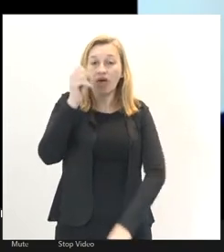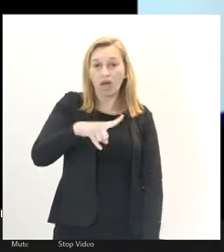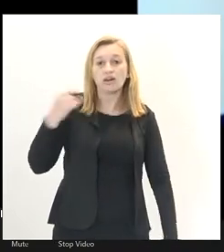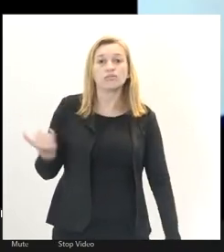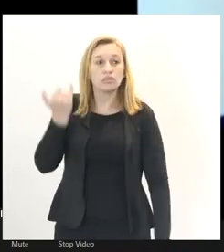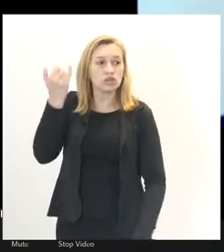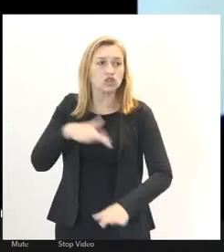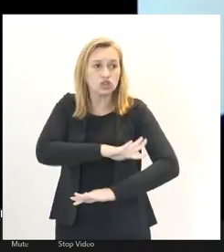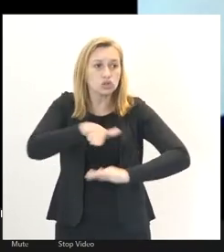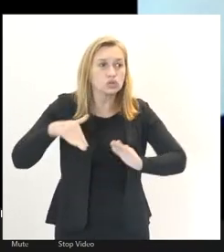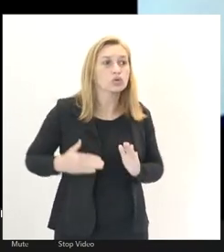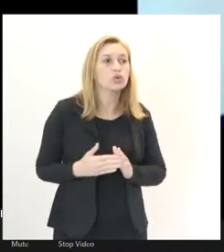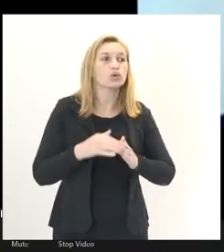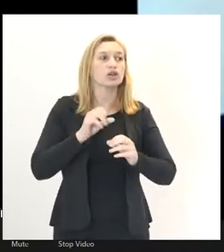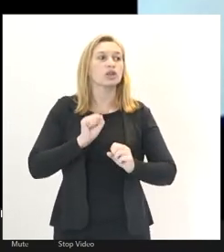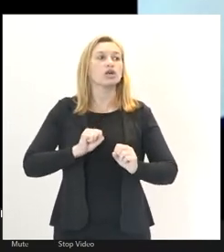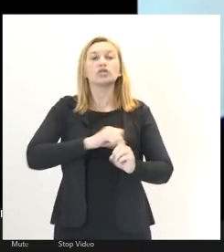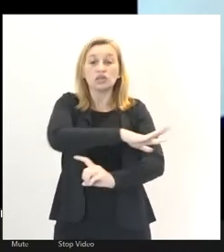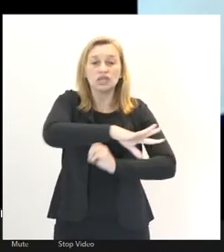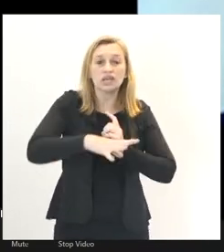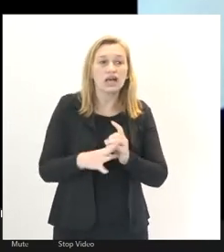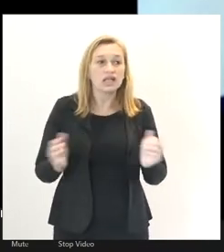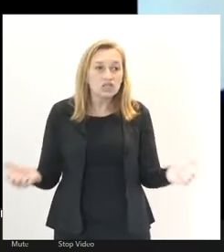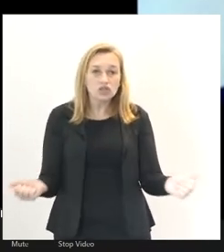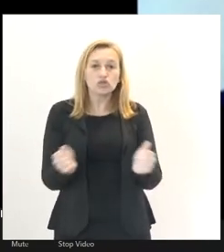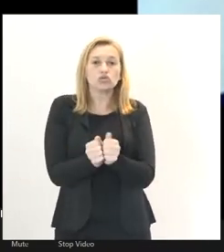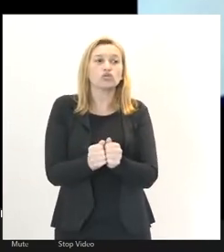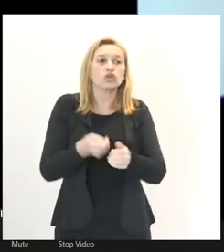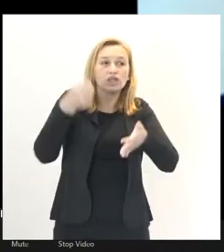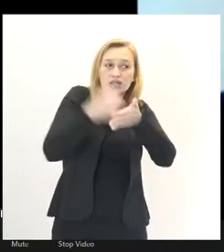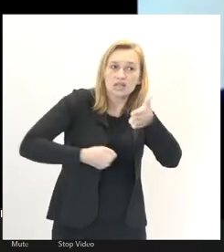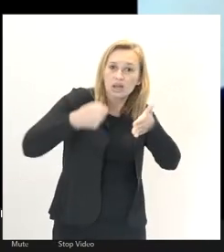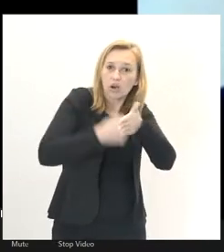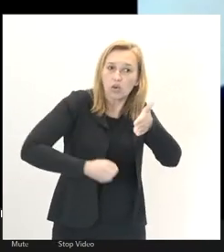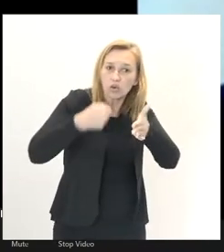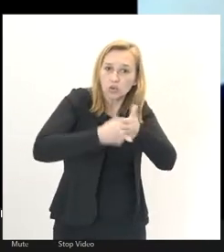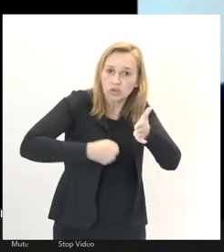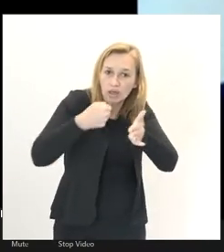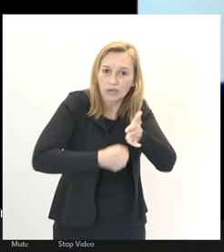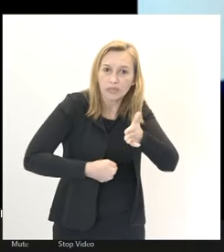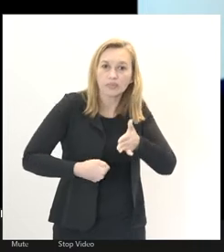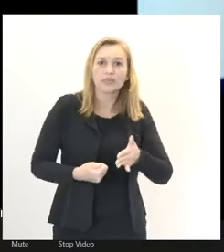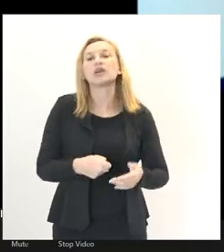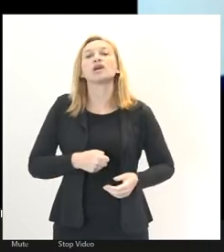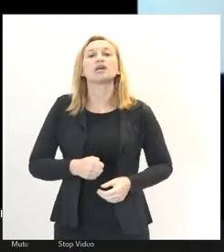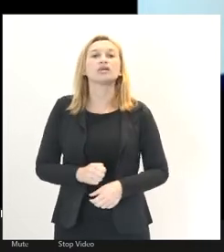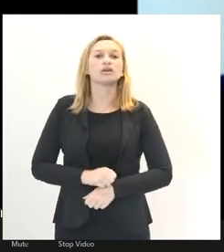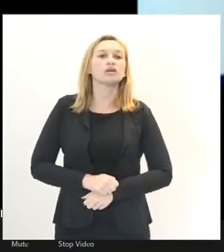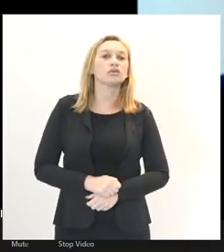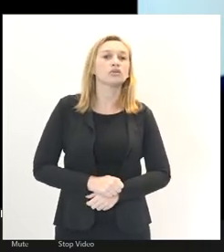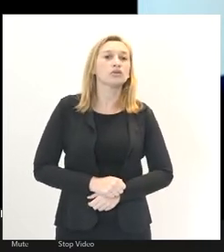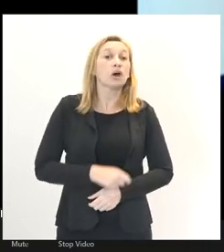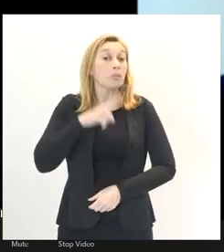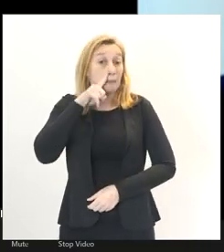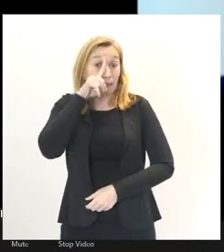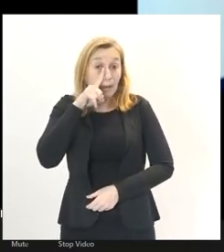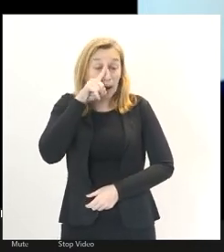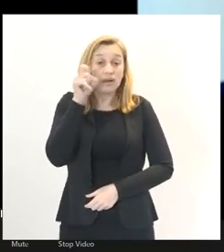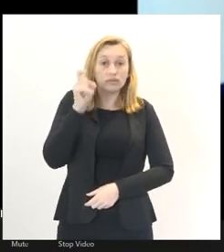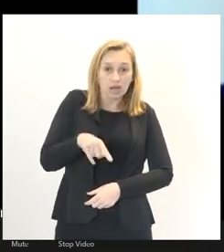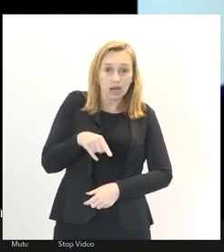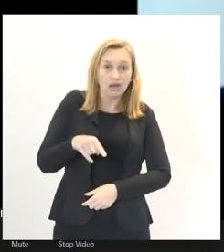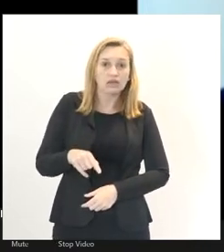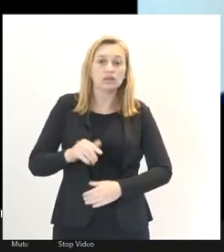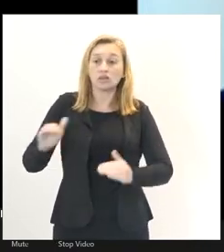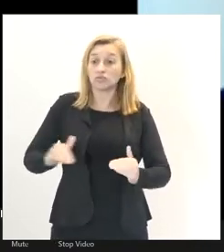que toda a sociedade se envolva nessa luta que está em risco. É